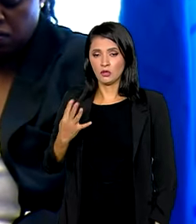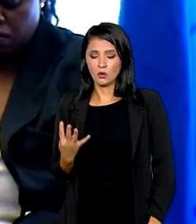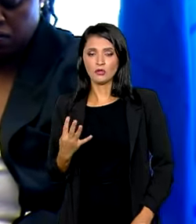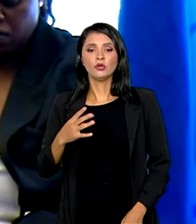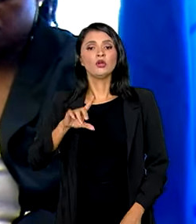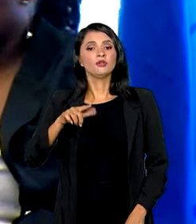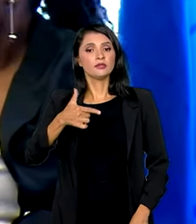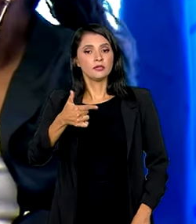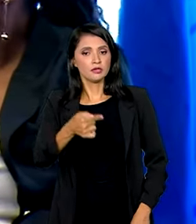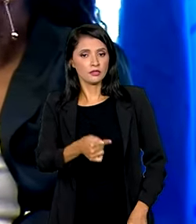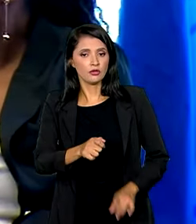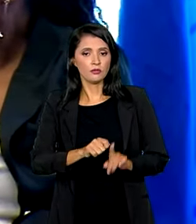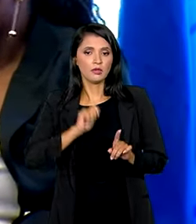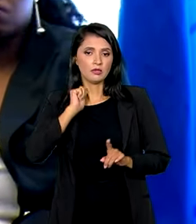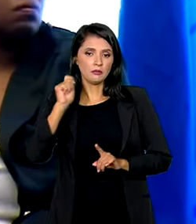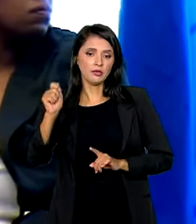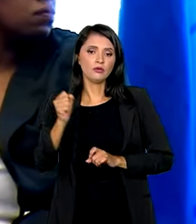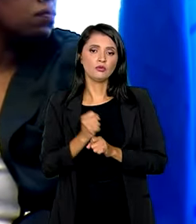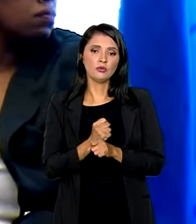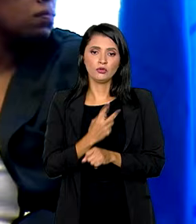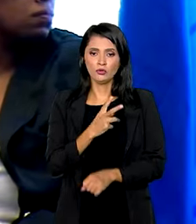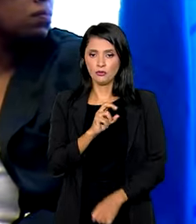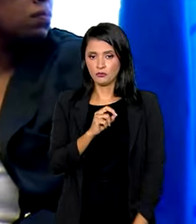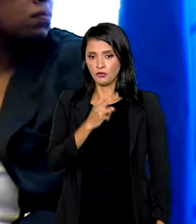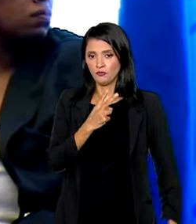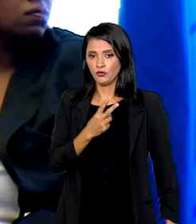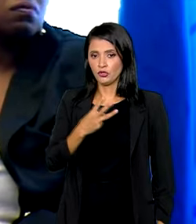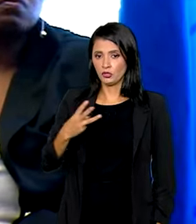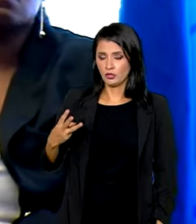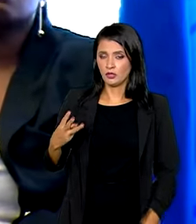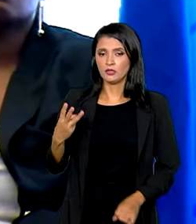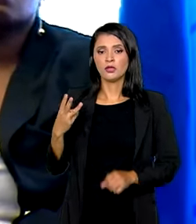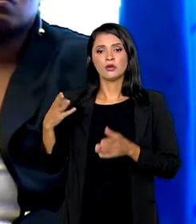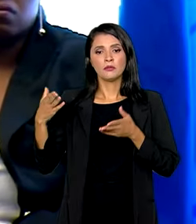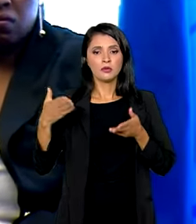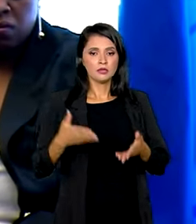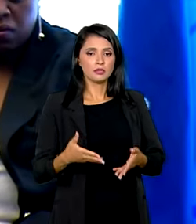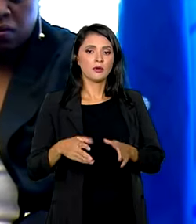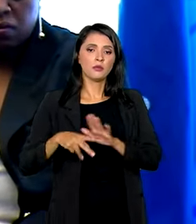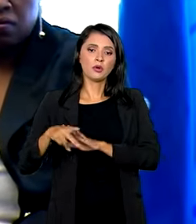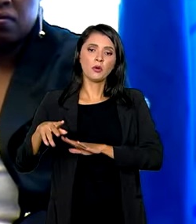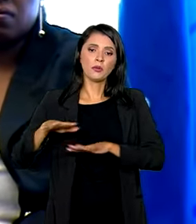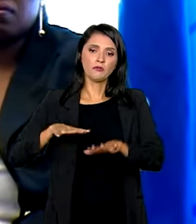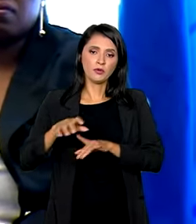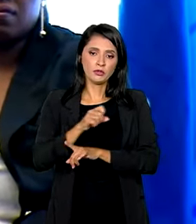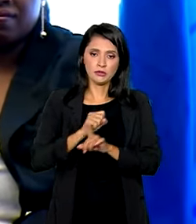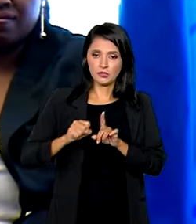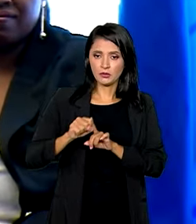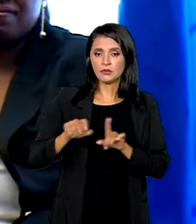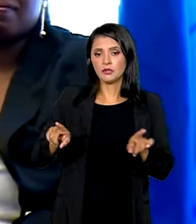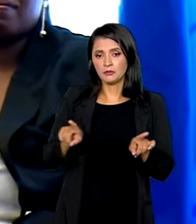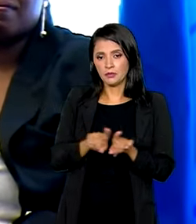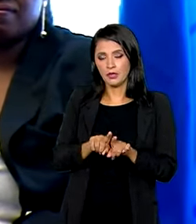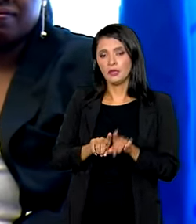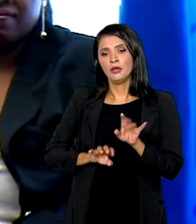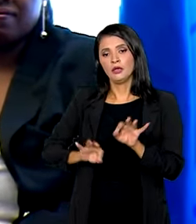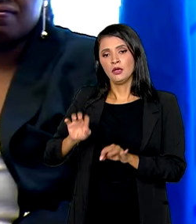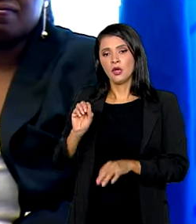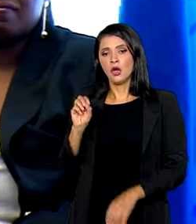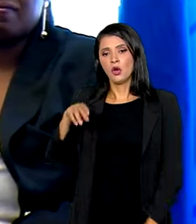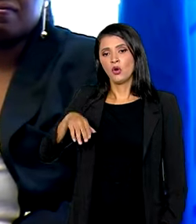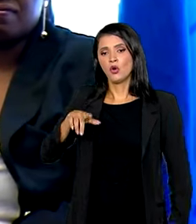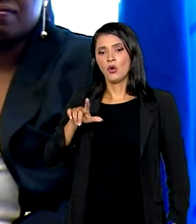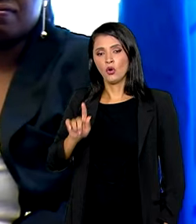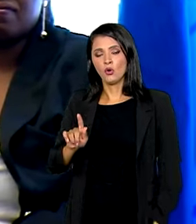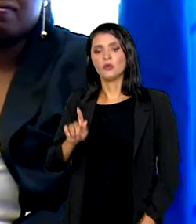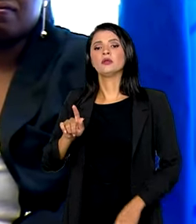17 de abril de 2023, com a participação dos movimentos sociais e das organizações